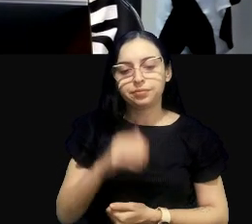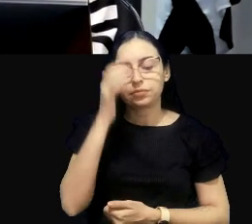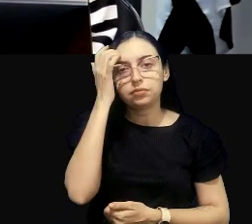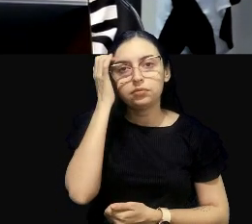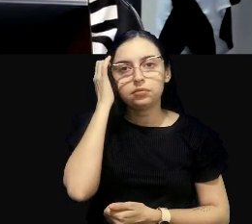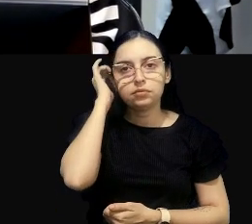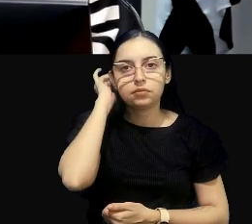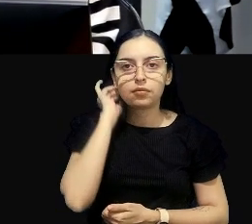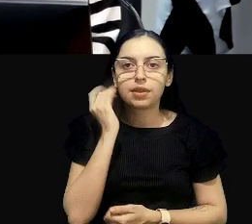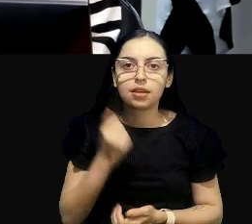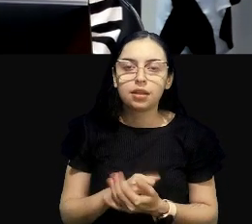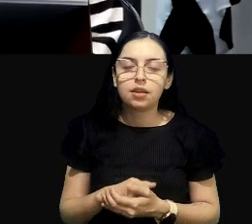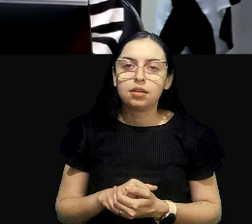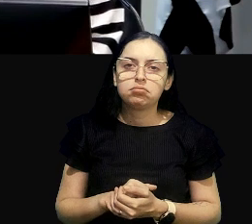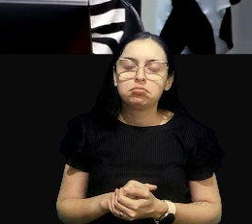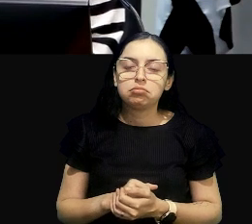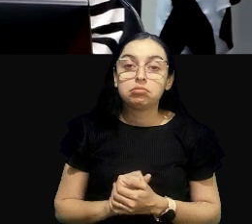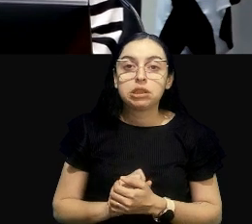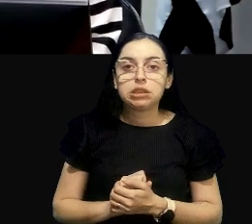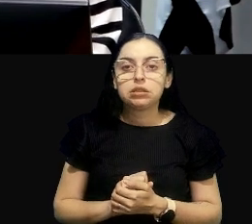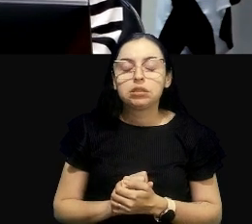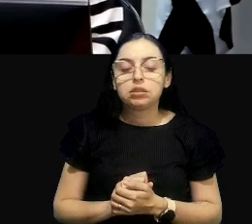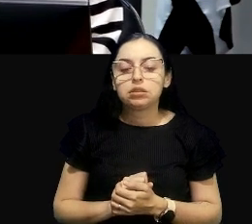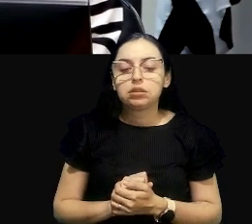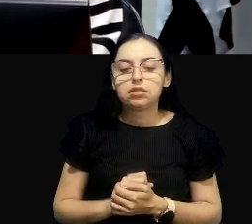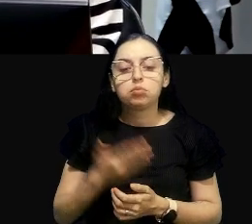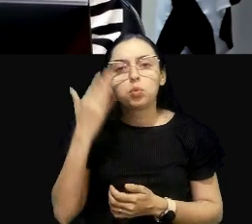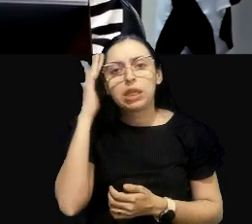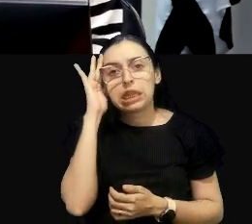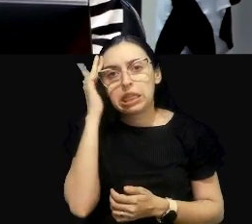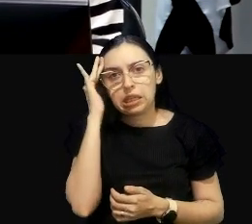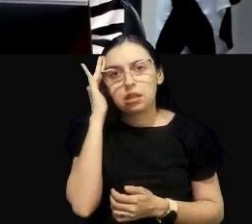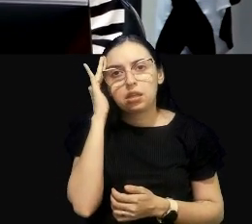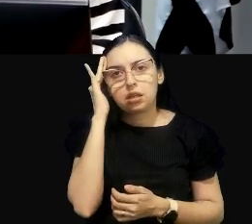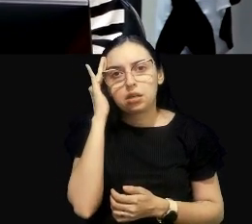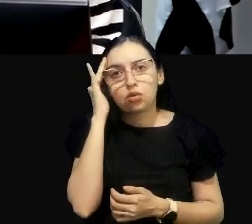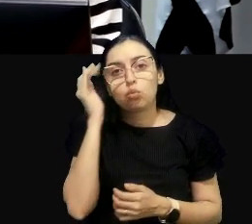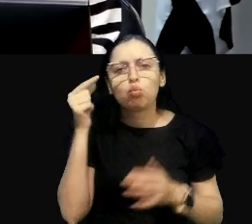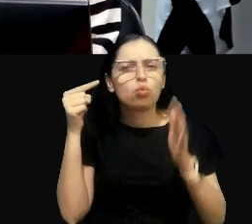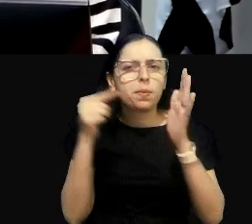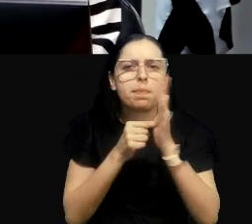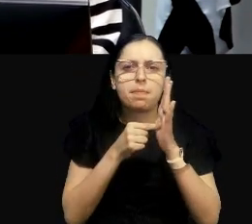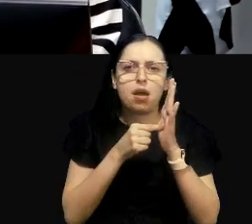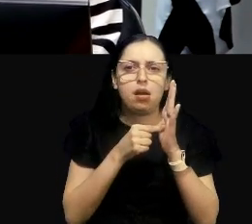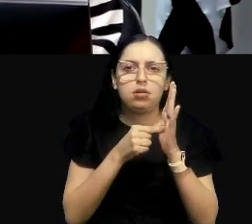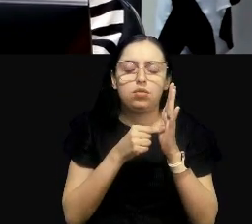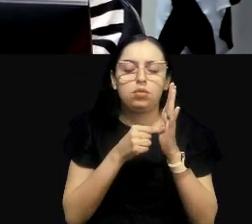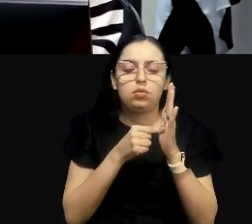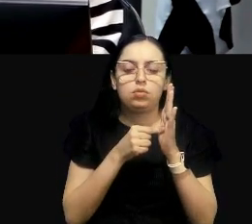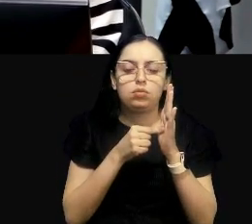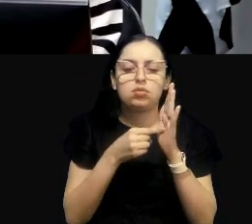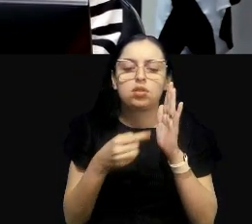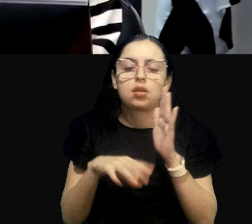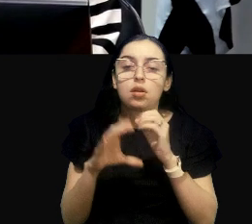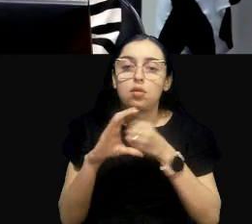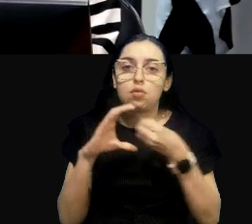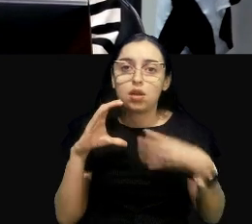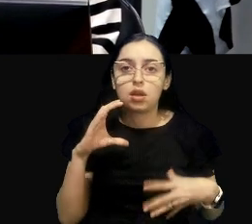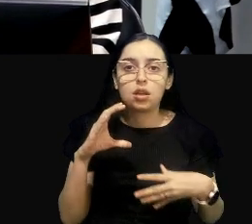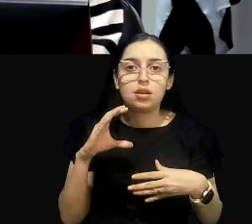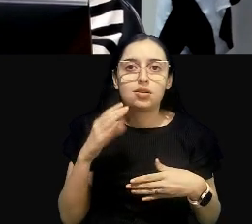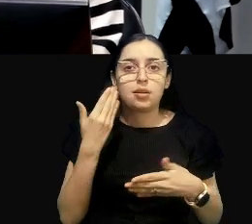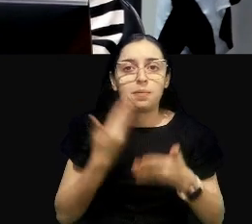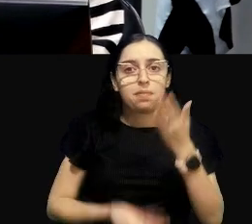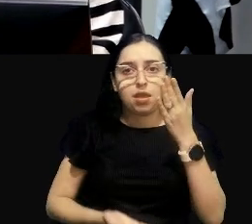Para isso, então, entendendo o que seria esse impacto, né, que vai caracterizar o dano, nós